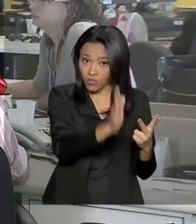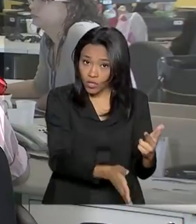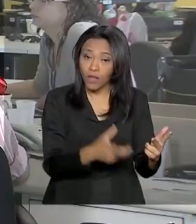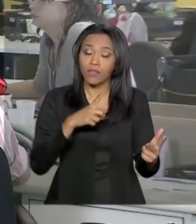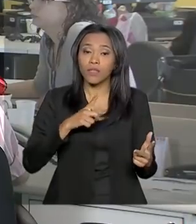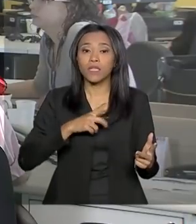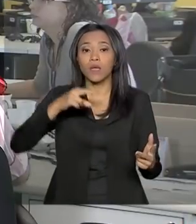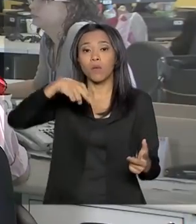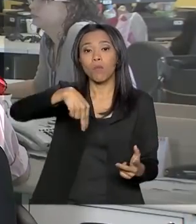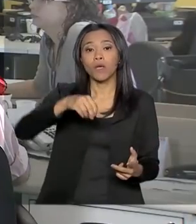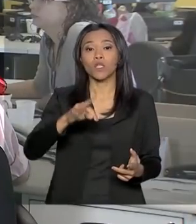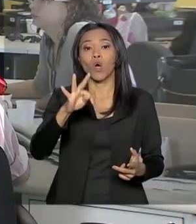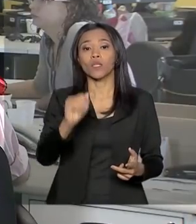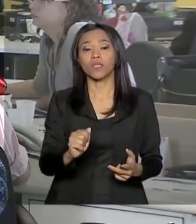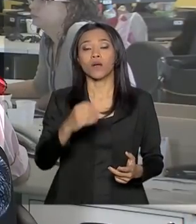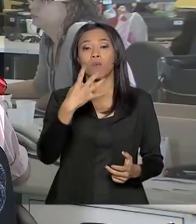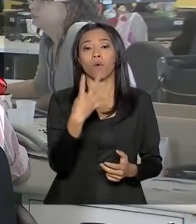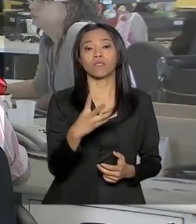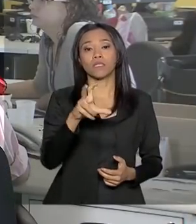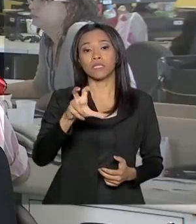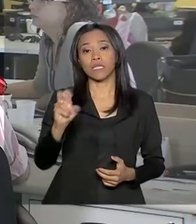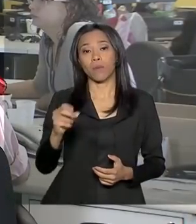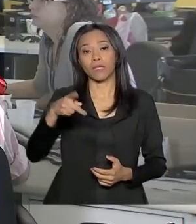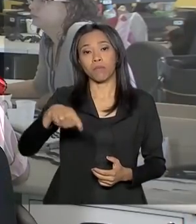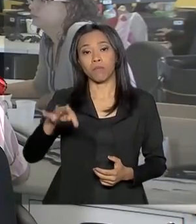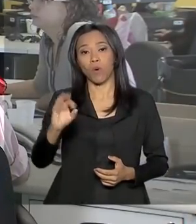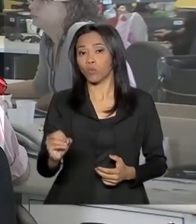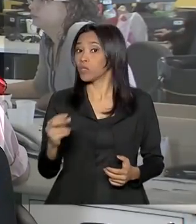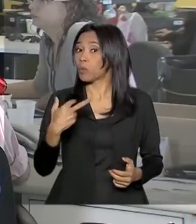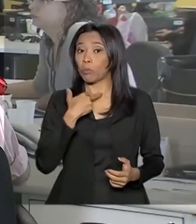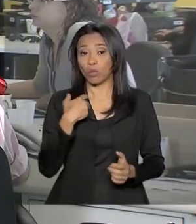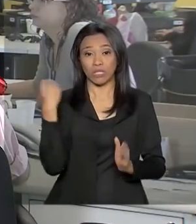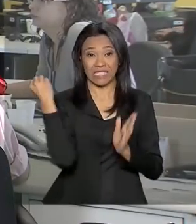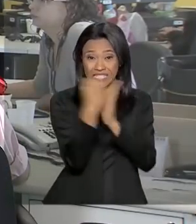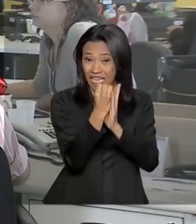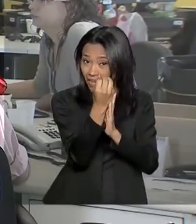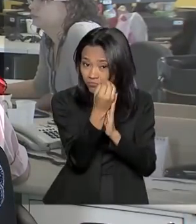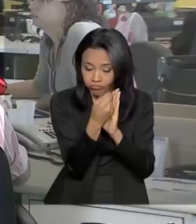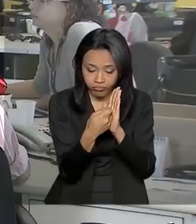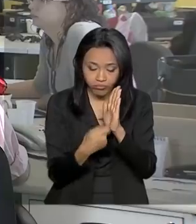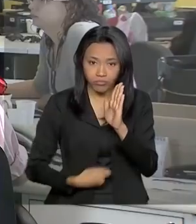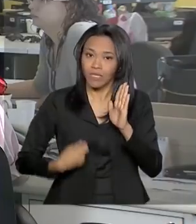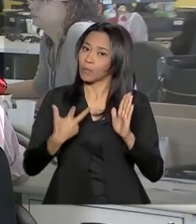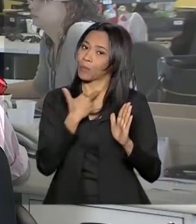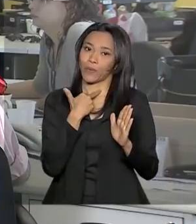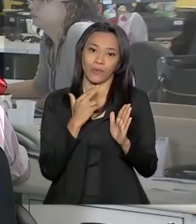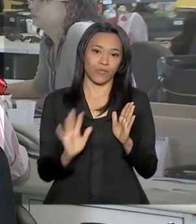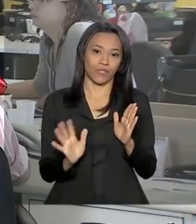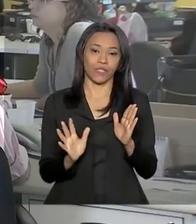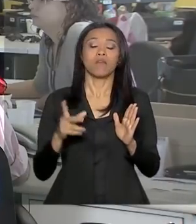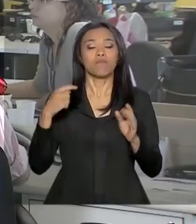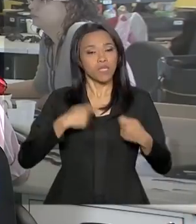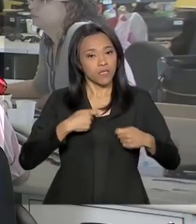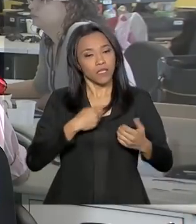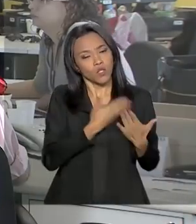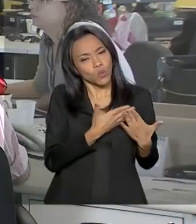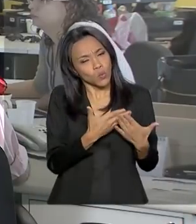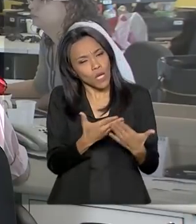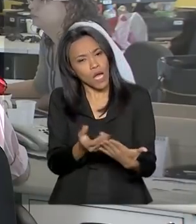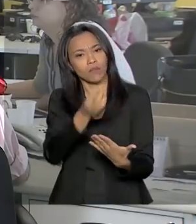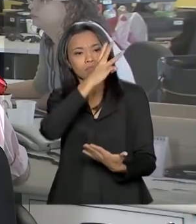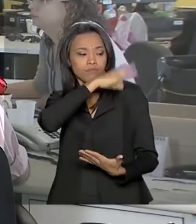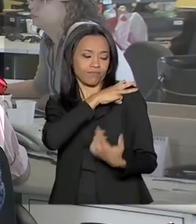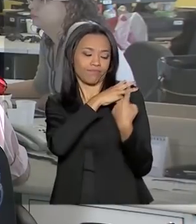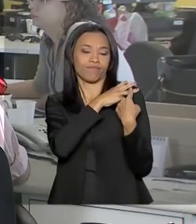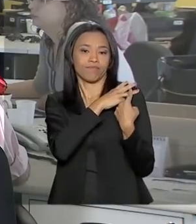mínima de 450 pontos e não pode ter zerado a redação. Os estudantes também precisam ter cursado em ensino médio completo, em escola